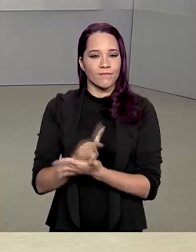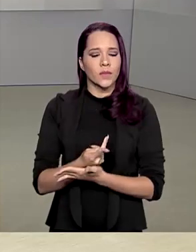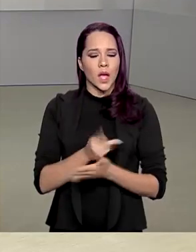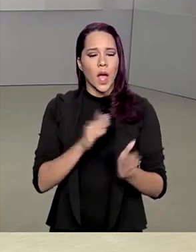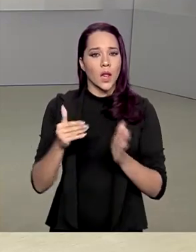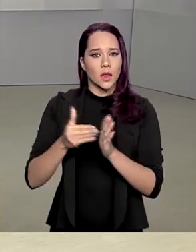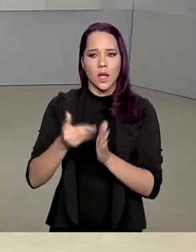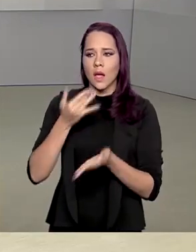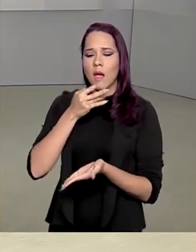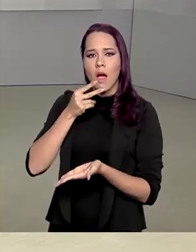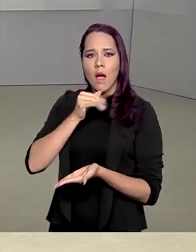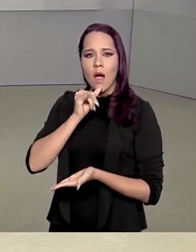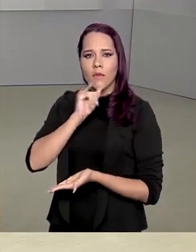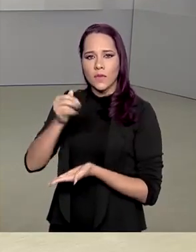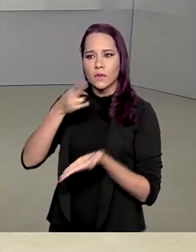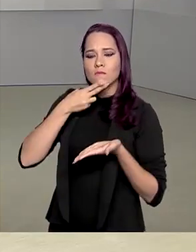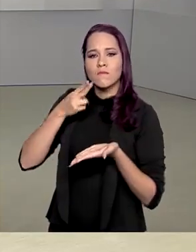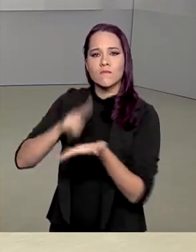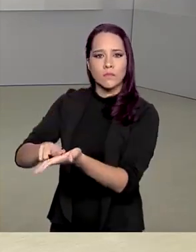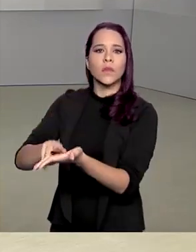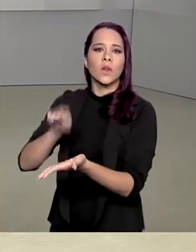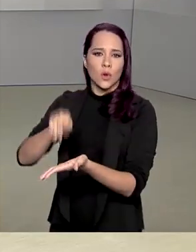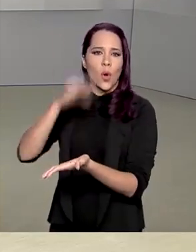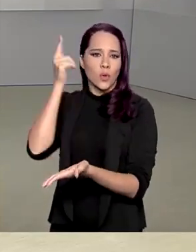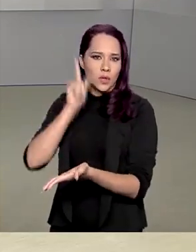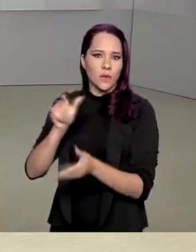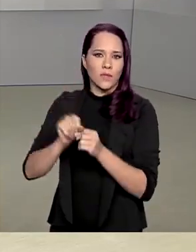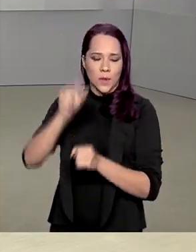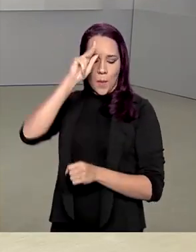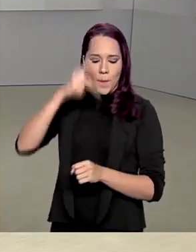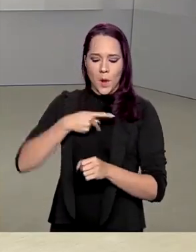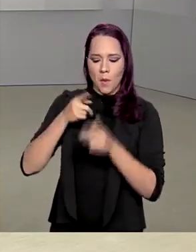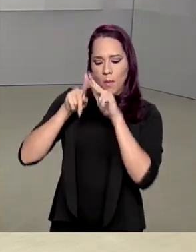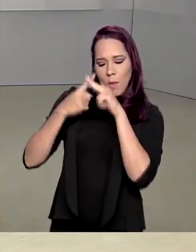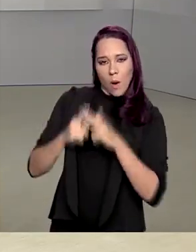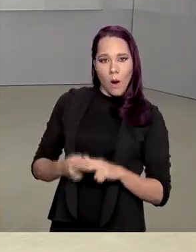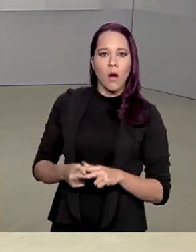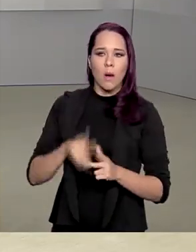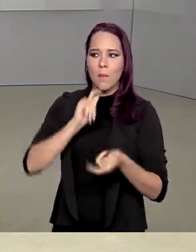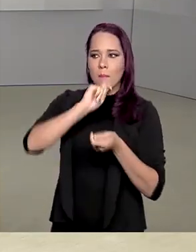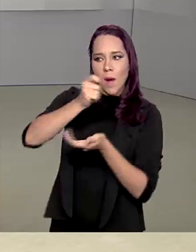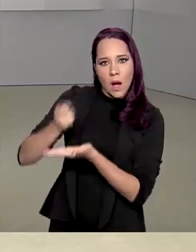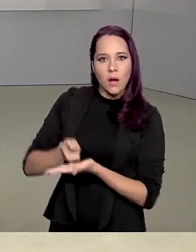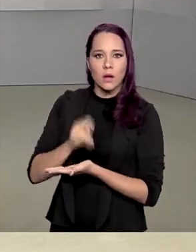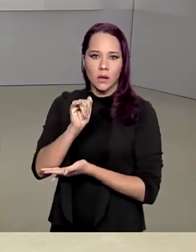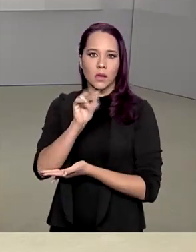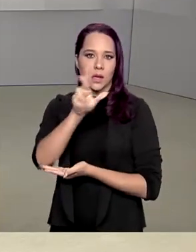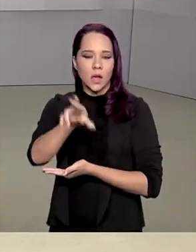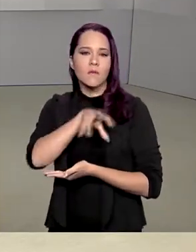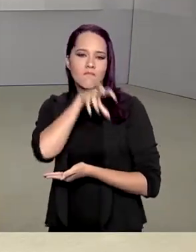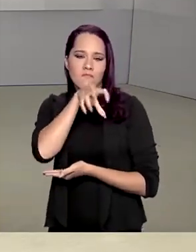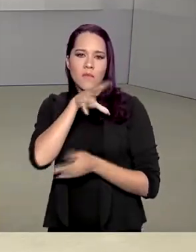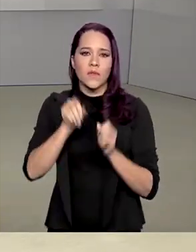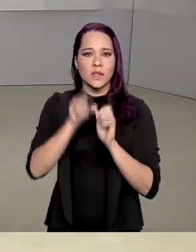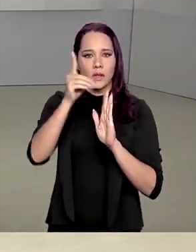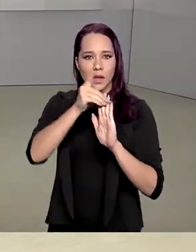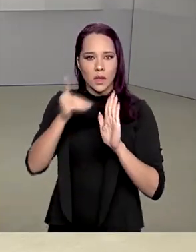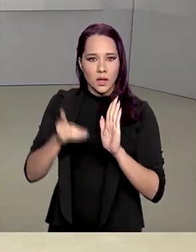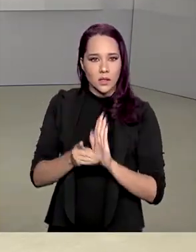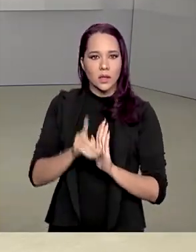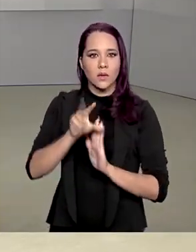até o recebimento da notificação é possível fazer a autorregularização da situação fiscal por meio da declaração